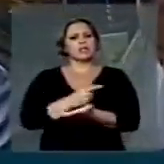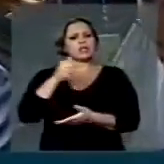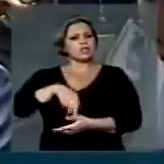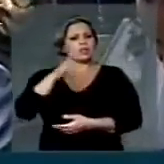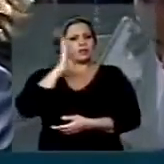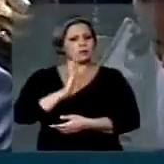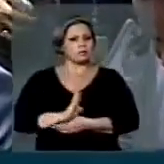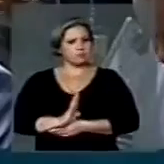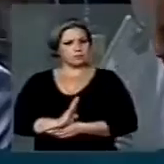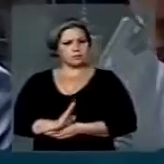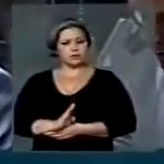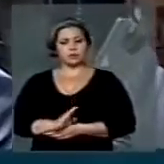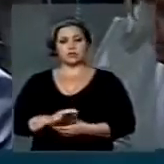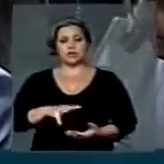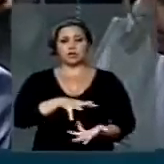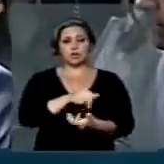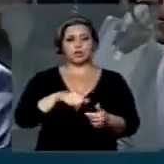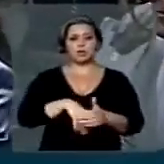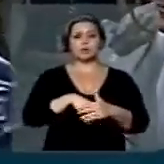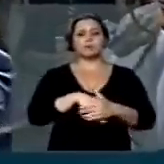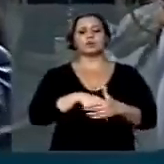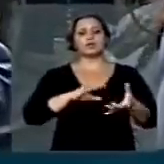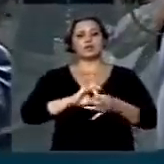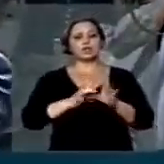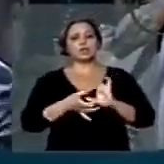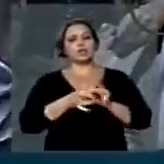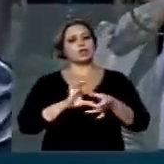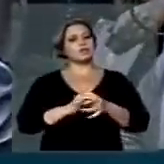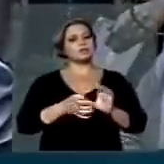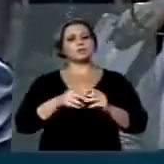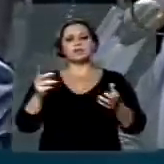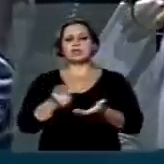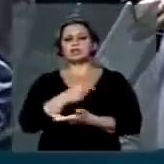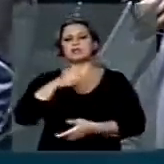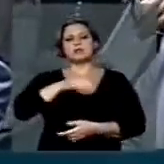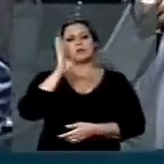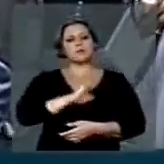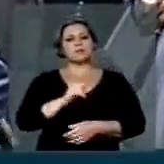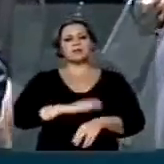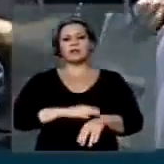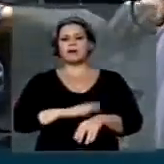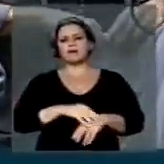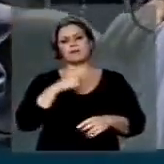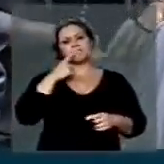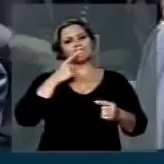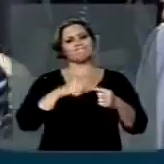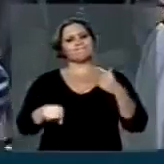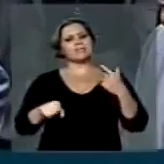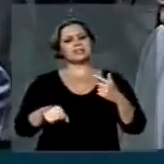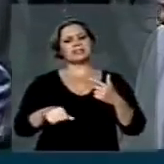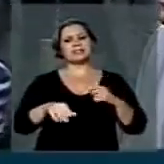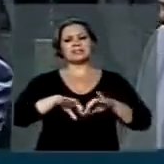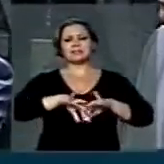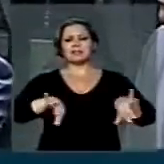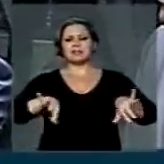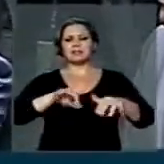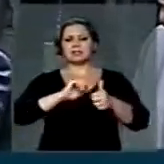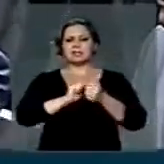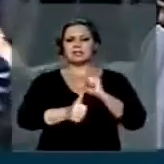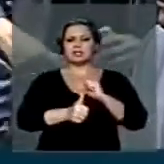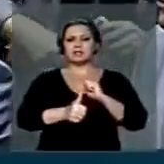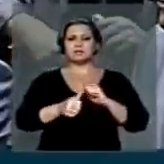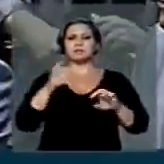acontecendo no Brasil. A Copa do Mundo, Jogos Olímpicos, tudo isso está acontecendo. Neste momento, separar Esporte e Turismo de uma